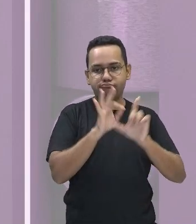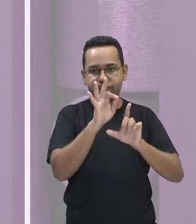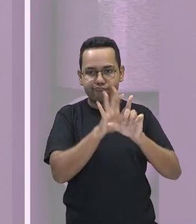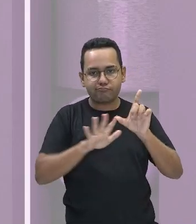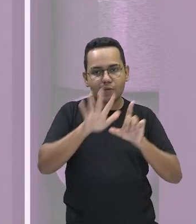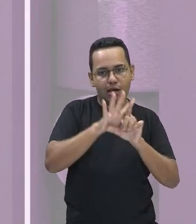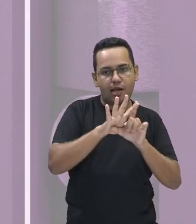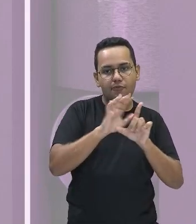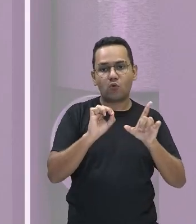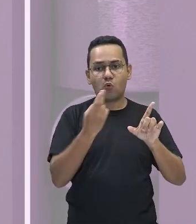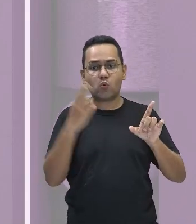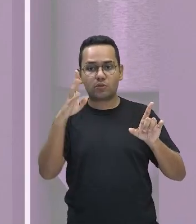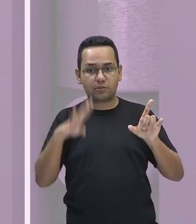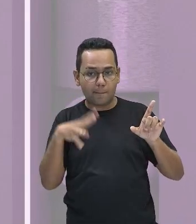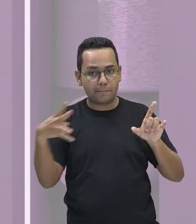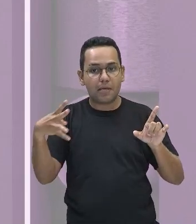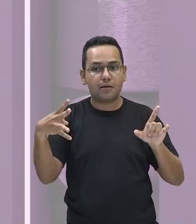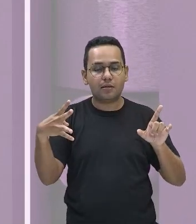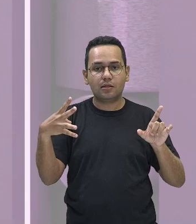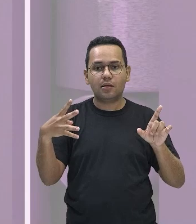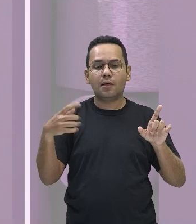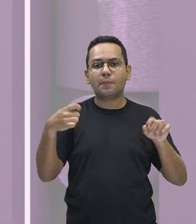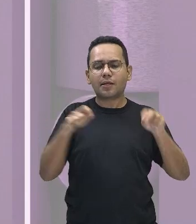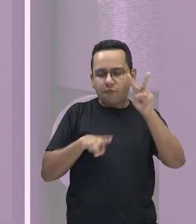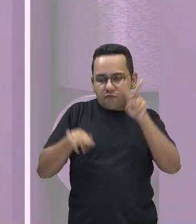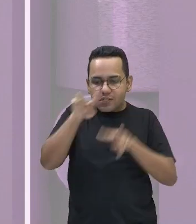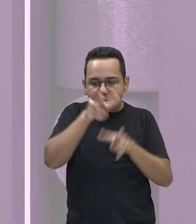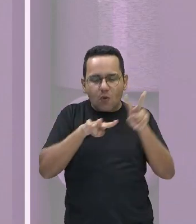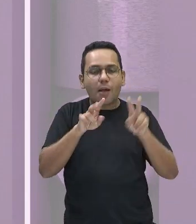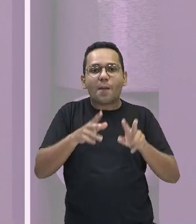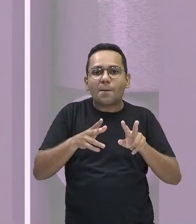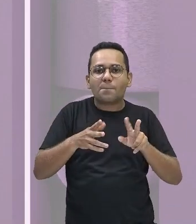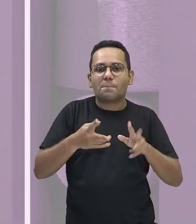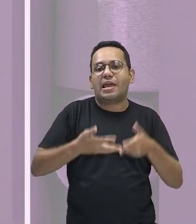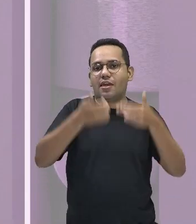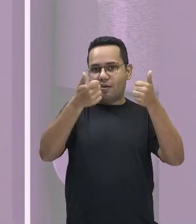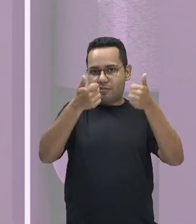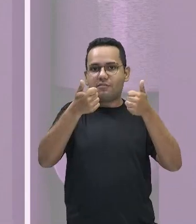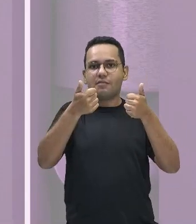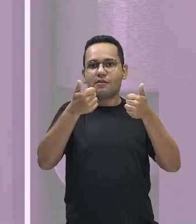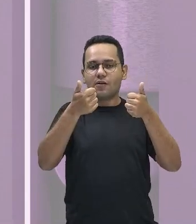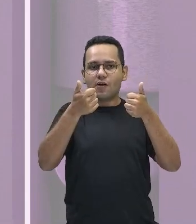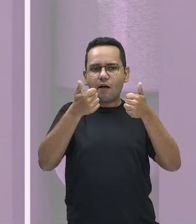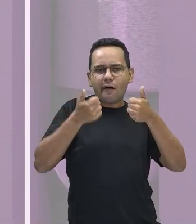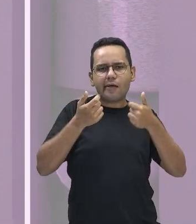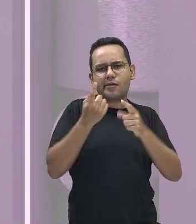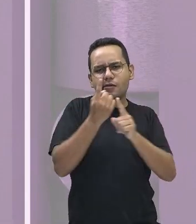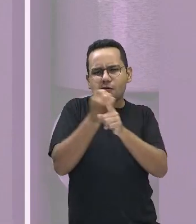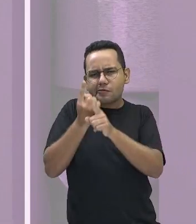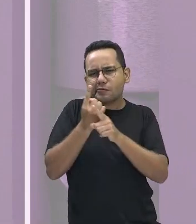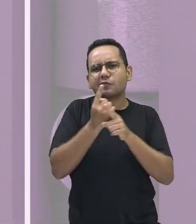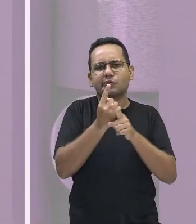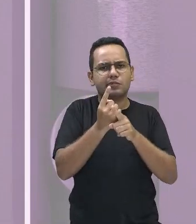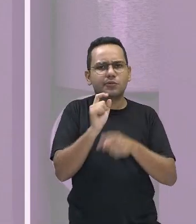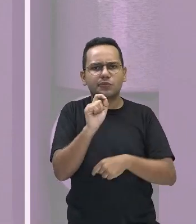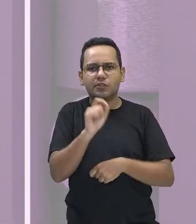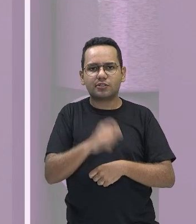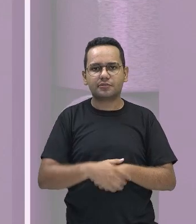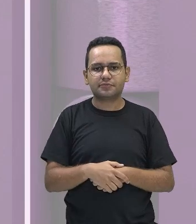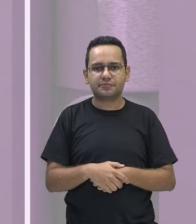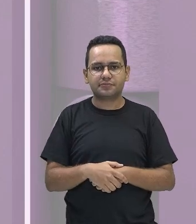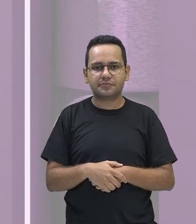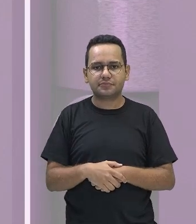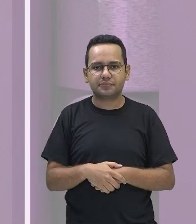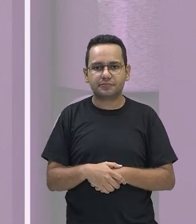Para quê? Para que fique visualmente mais fácil você verificar esses resultados e também, né, para futuras